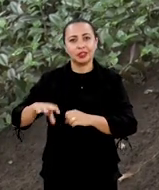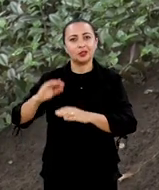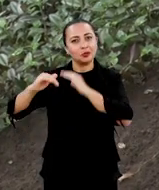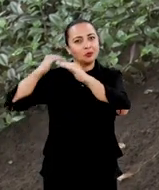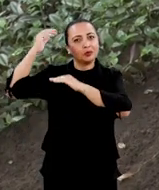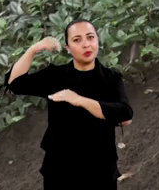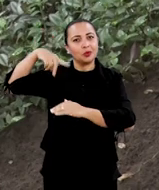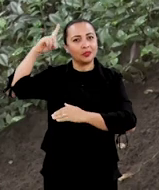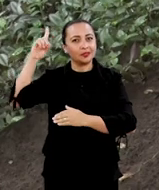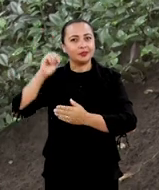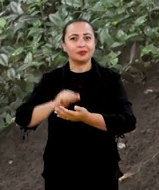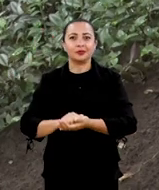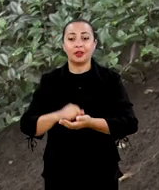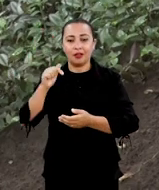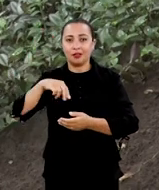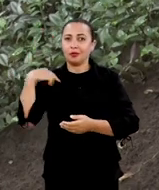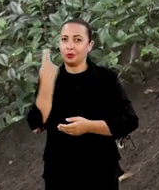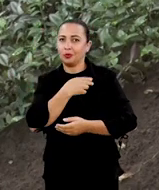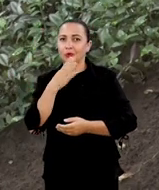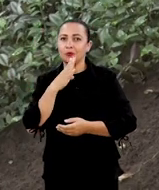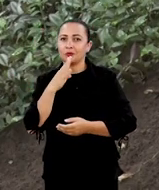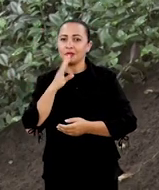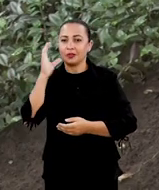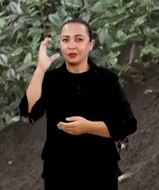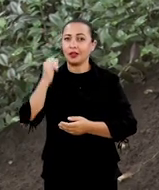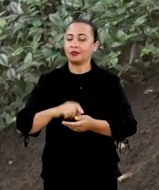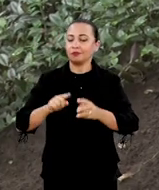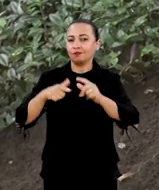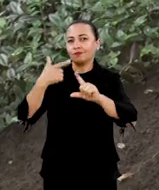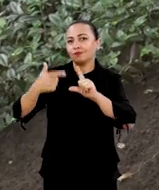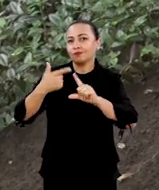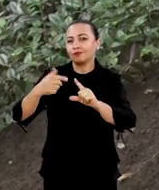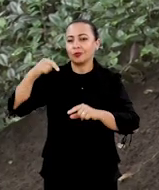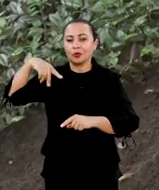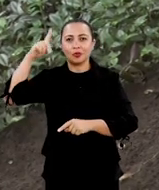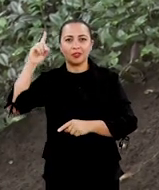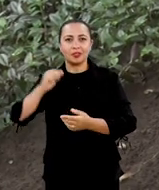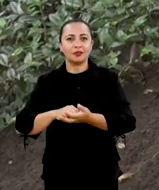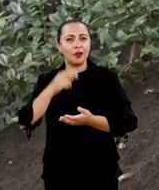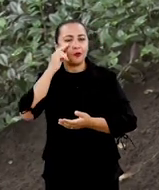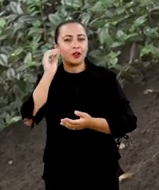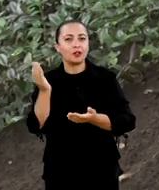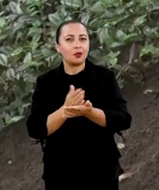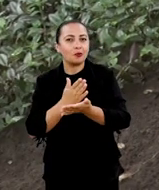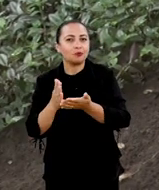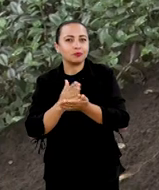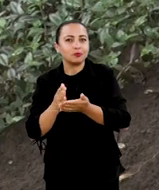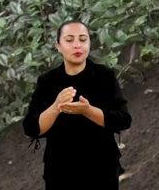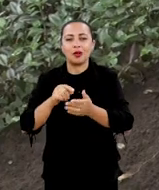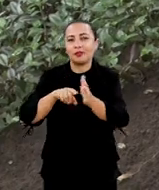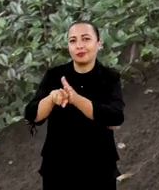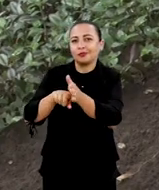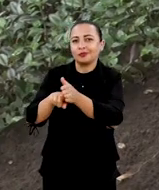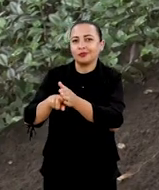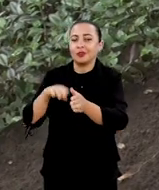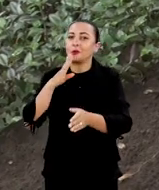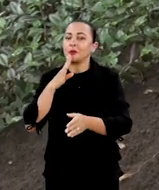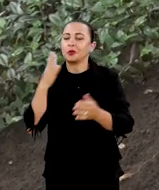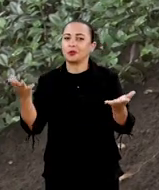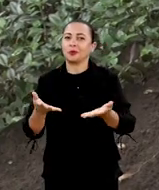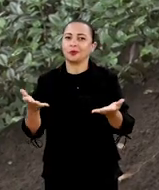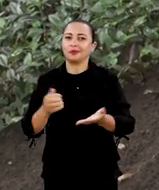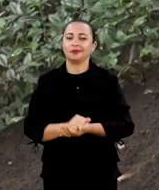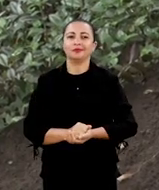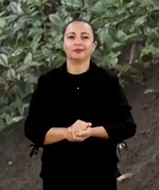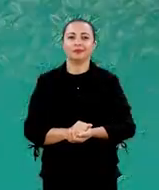de ensino superior nordestinas. Aqui a gente conhece a ciência que está sendo produzida no Nordeste. Veja agora algumas das pesquisas